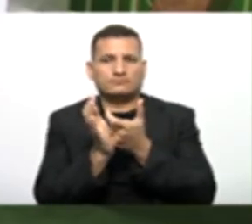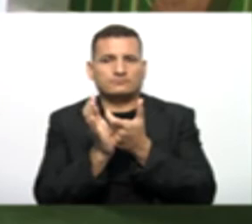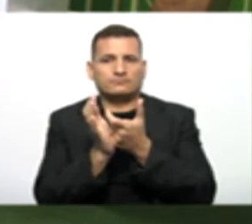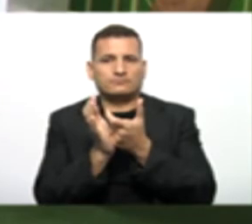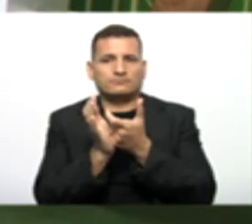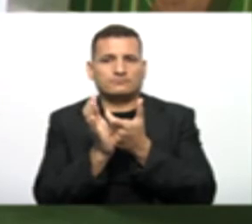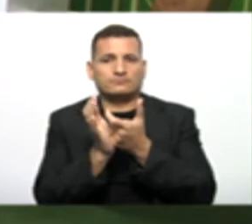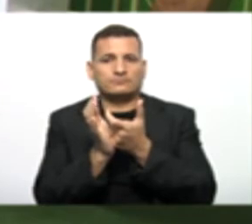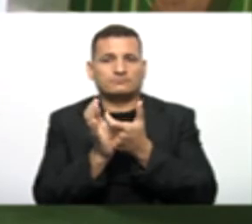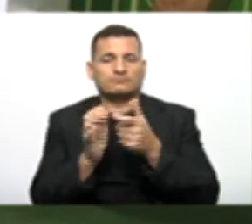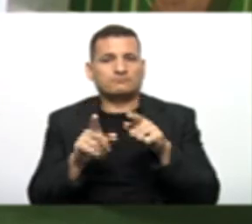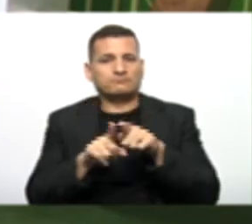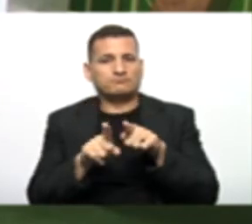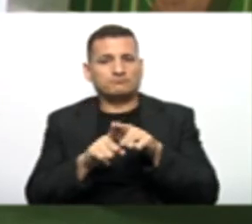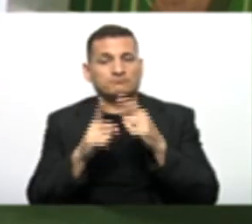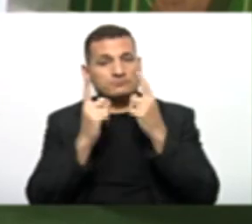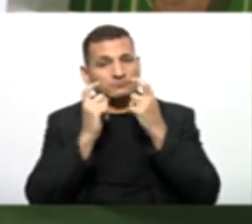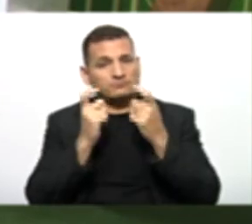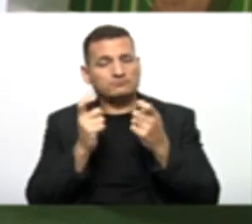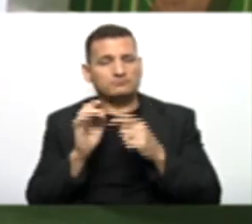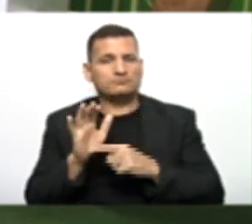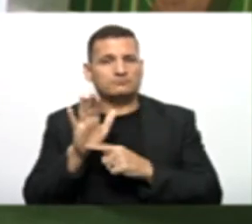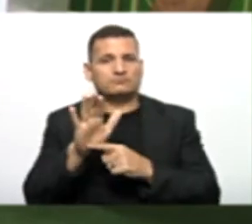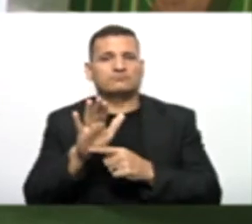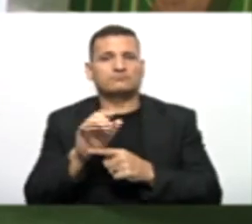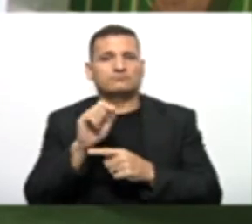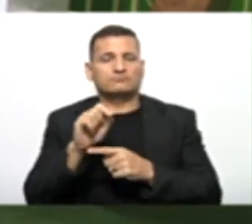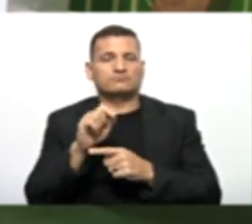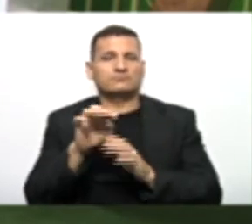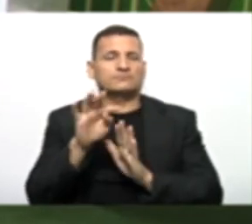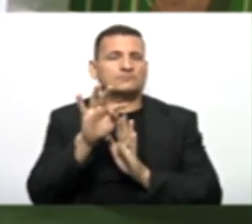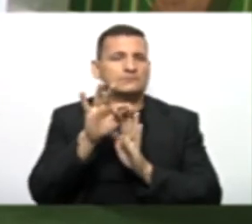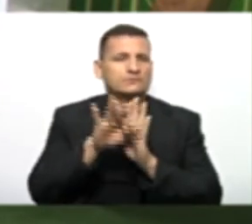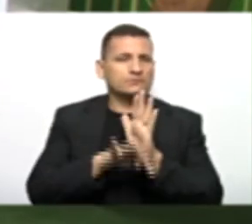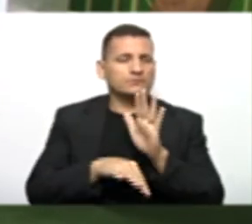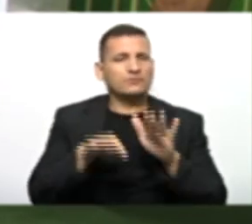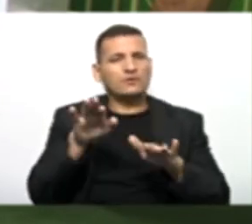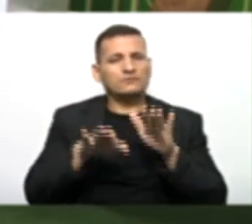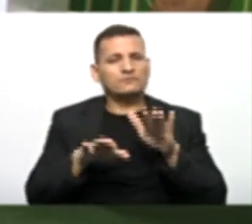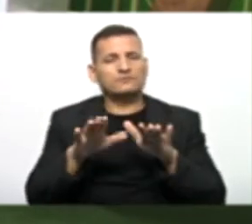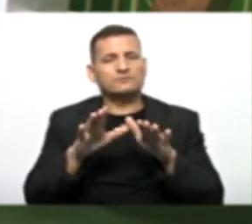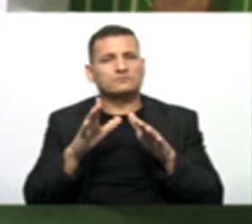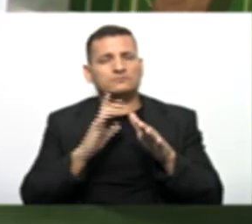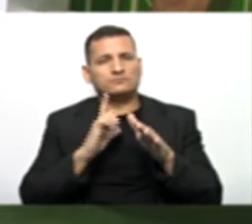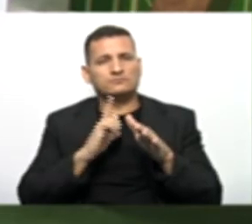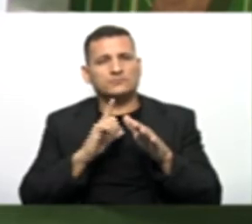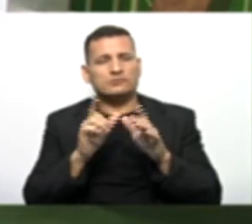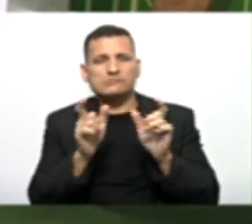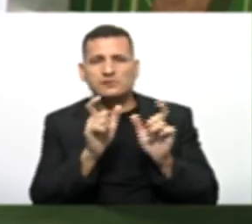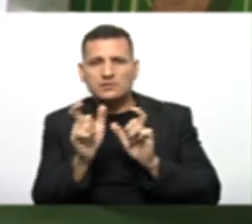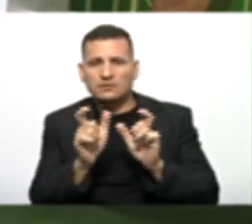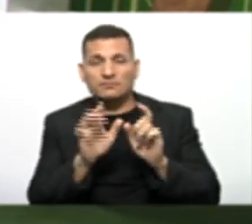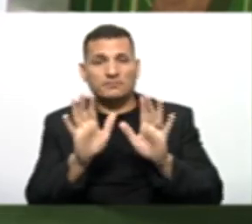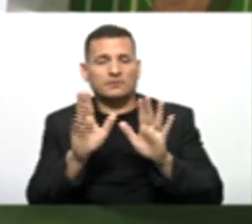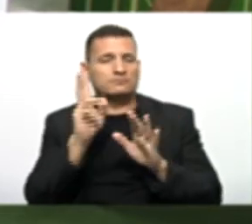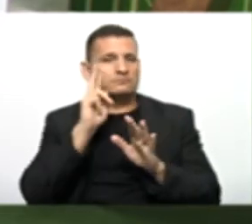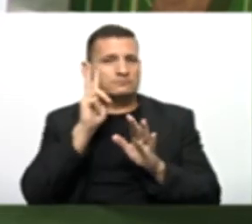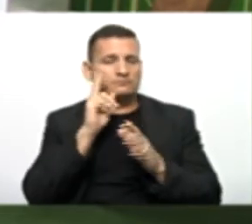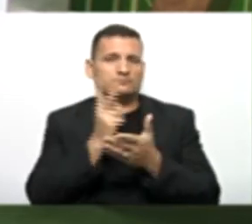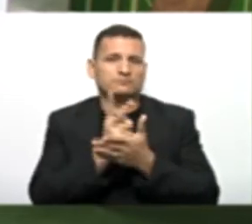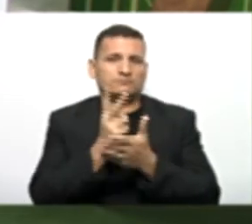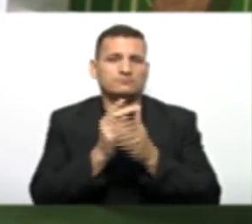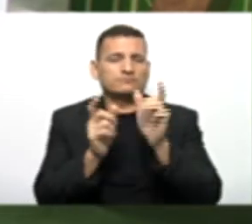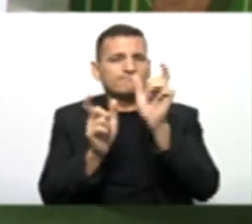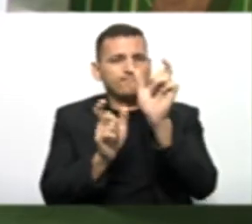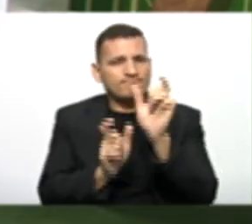destacar isso Para mostrar Que talvez no texto Fique um pouquinho prejudicado Mas tem que sempre lembrar Da identação